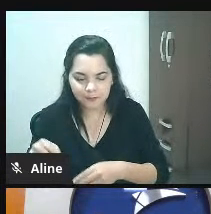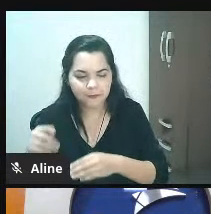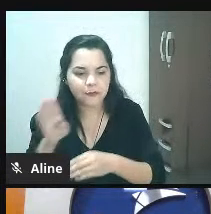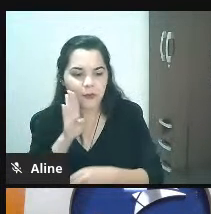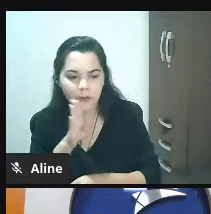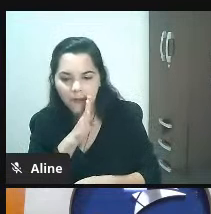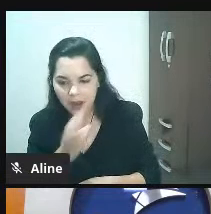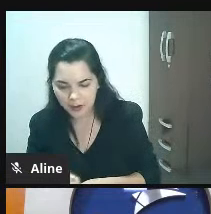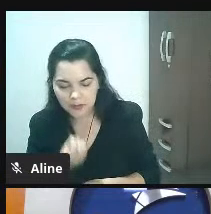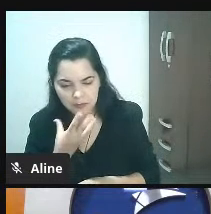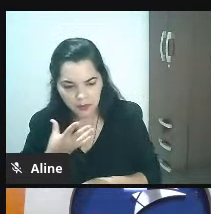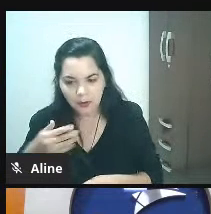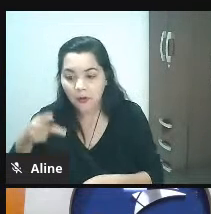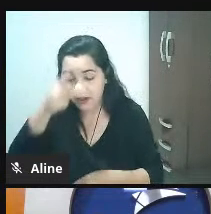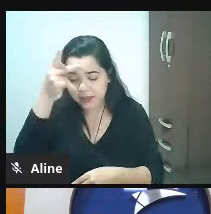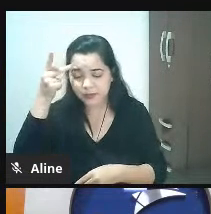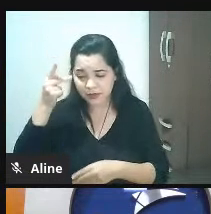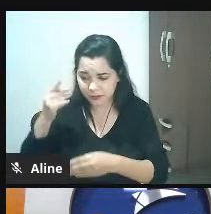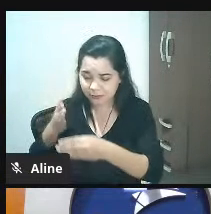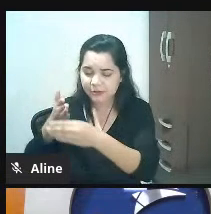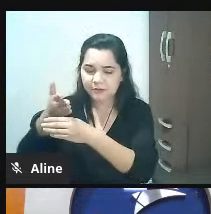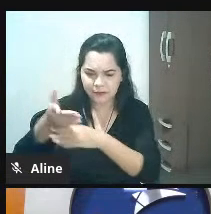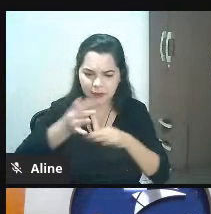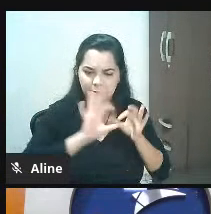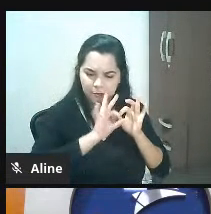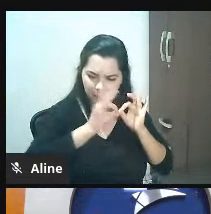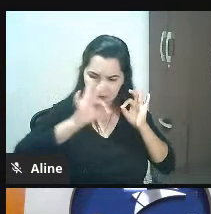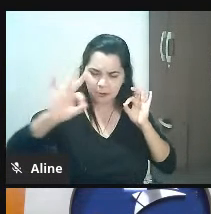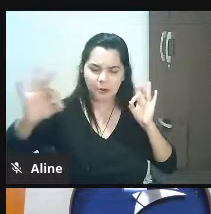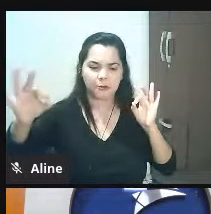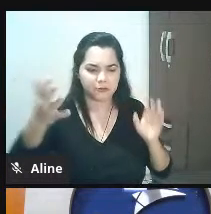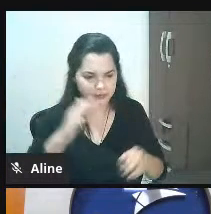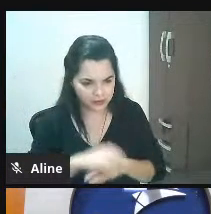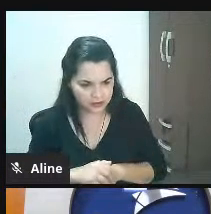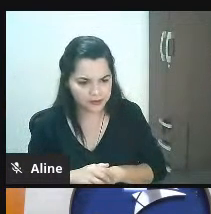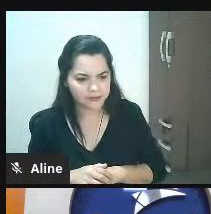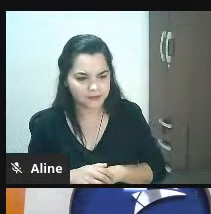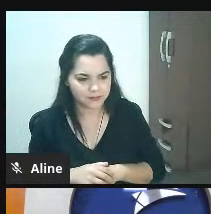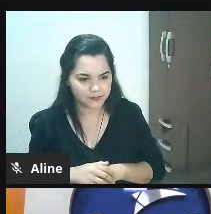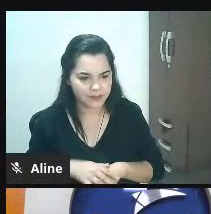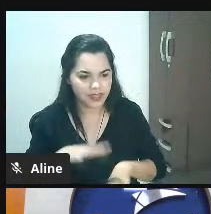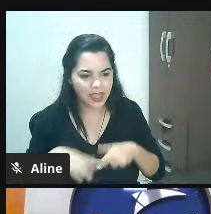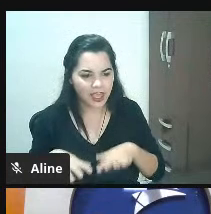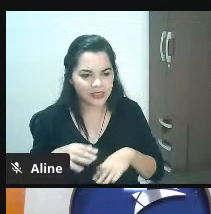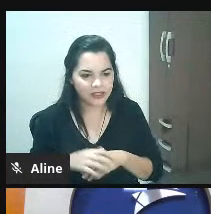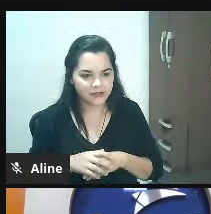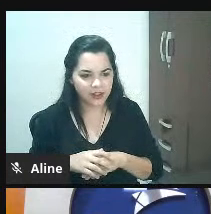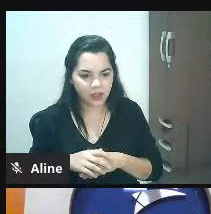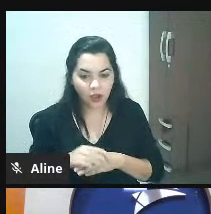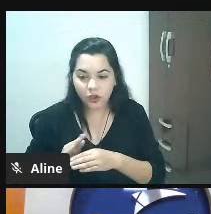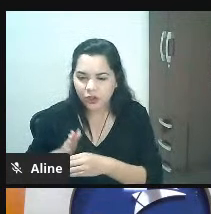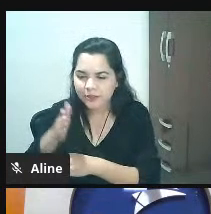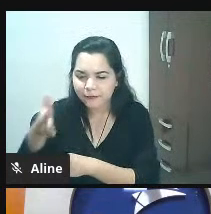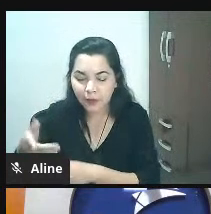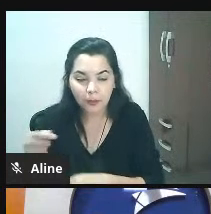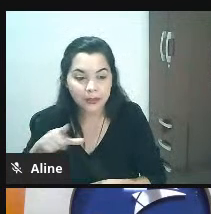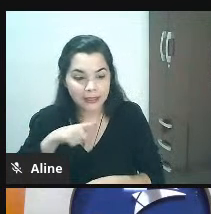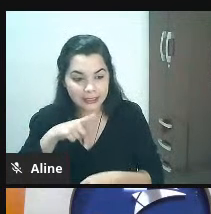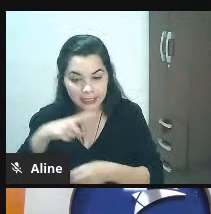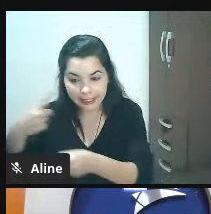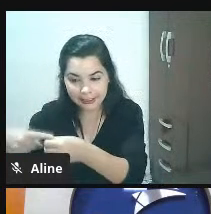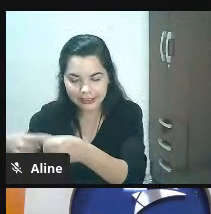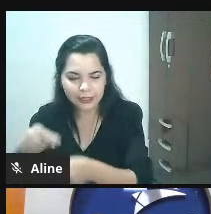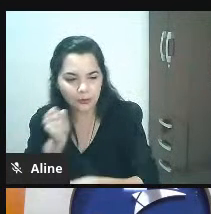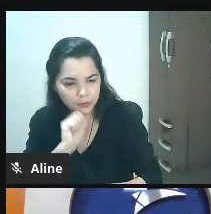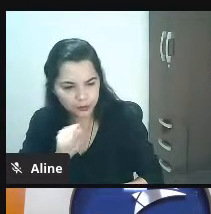oferecer pra ele tem tanto lugar assim por exemplo no interior não tem você fala assim nossa vamos lá na cidade tal mas lá tem um sorvete que é impressionante vamos